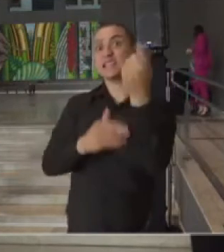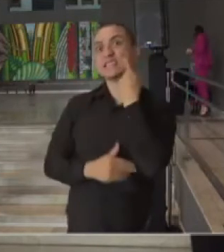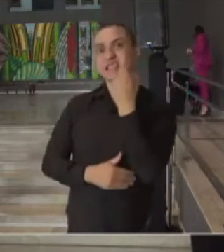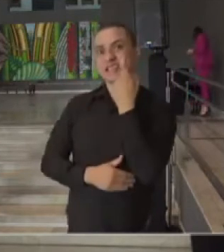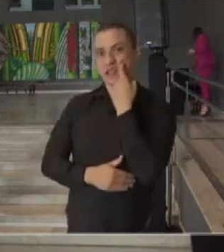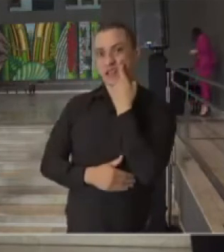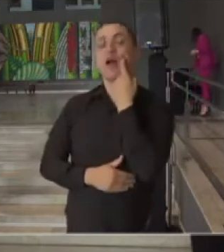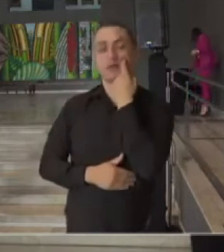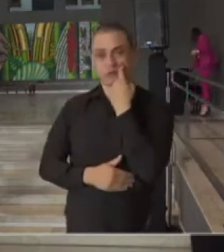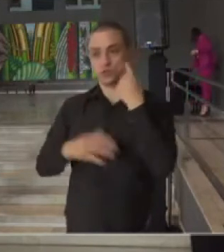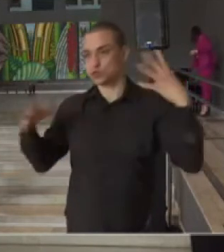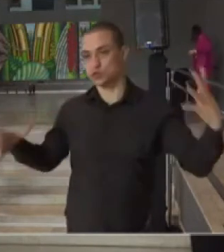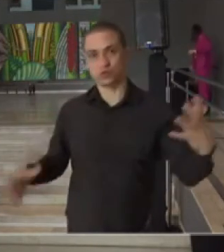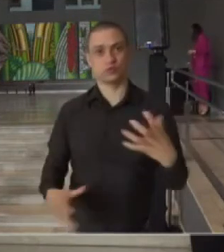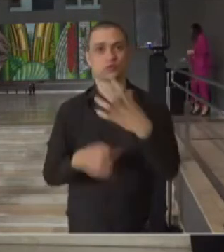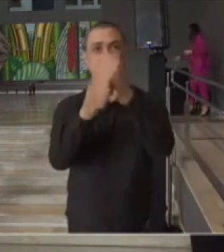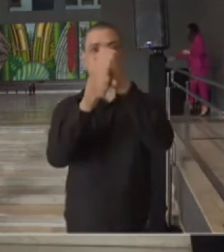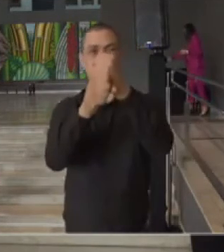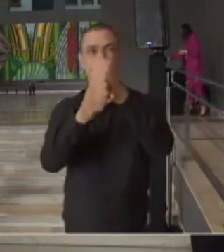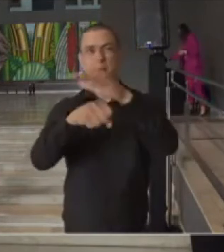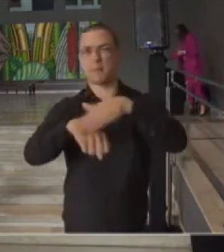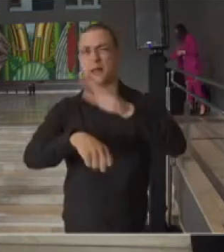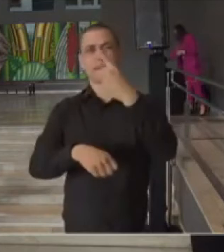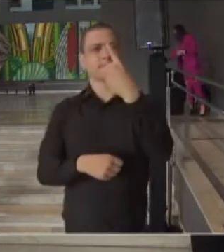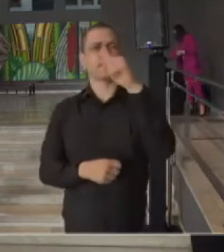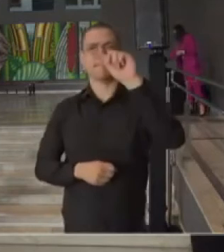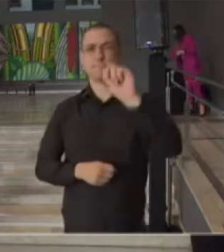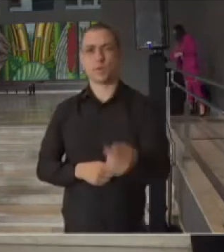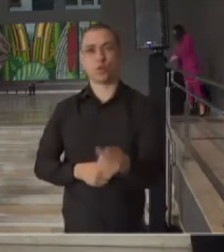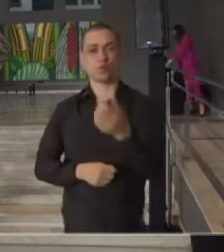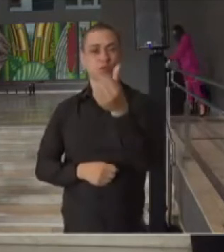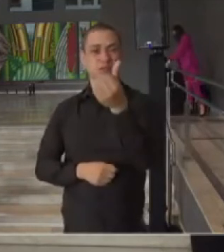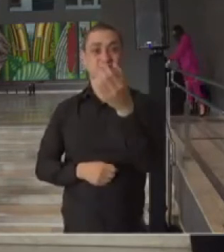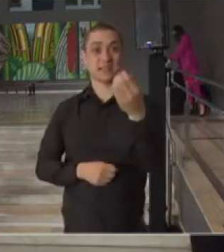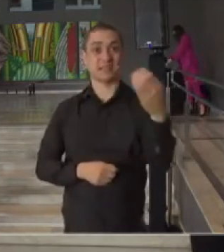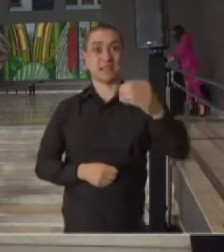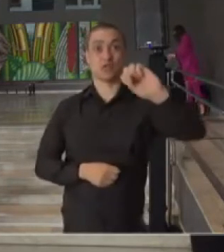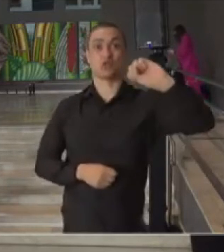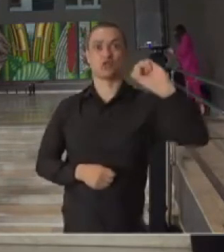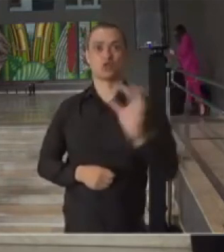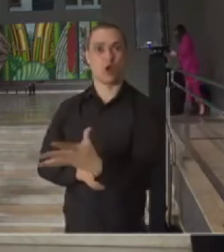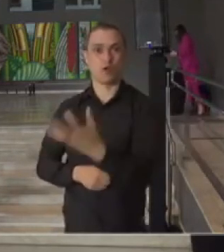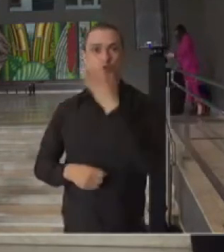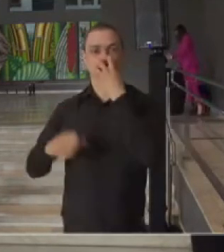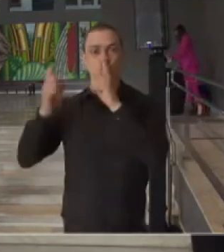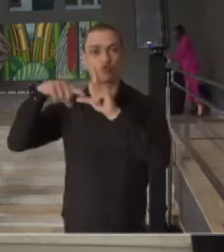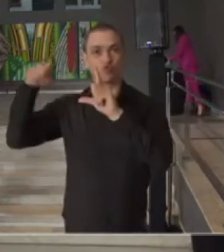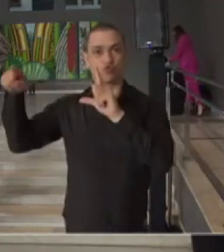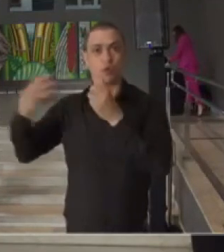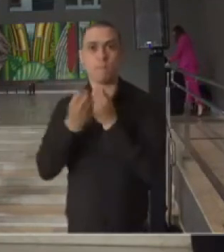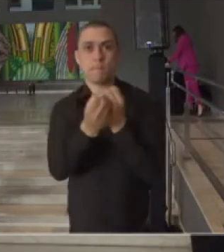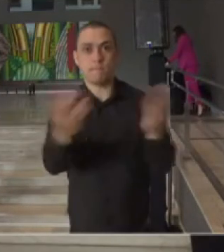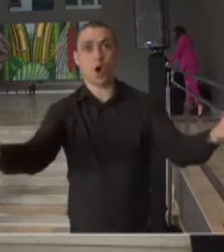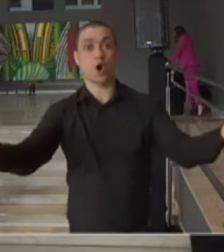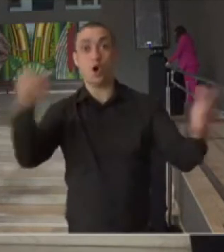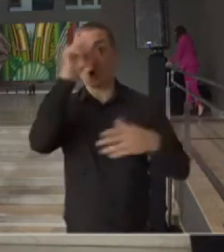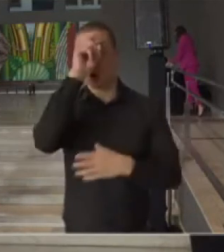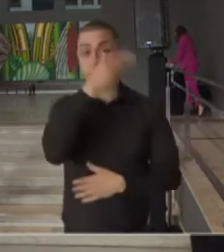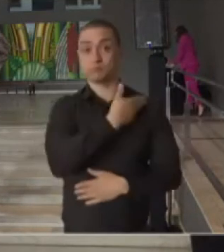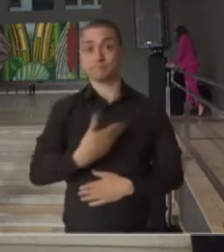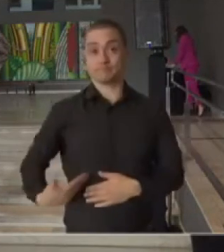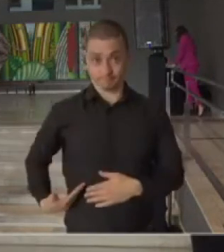somando mais de 1.600 respiradores para a rede pública de